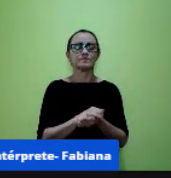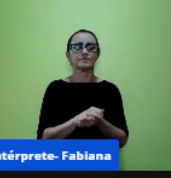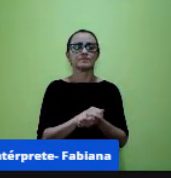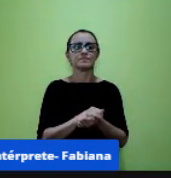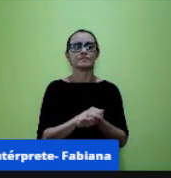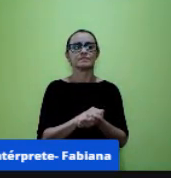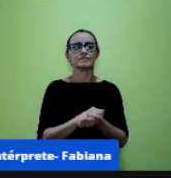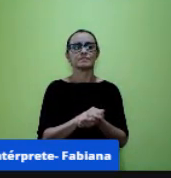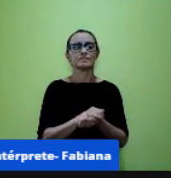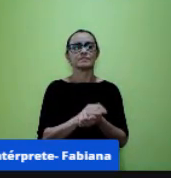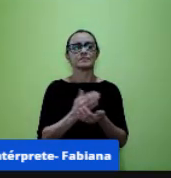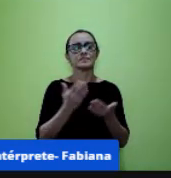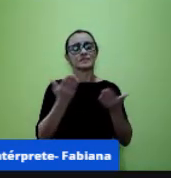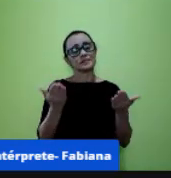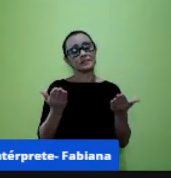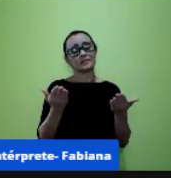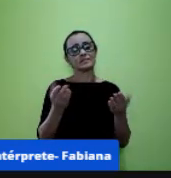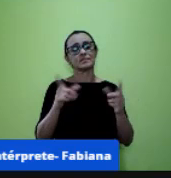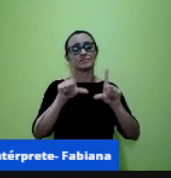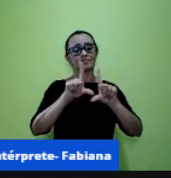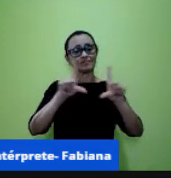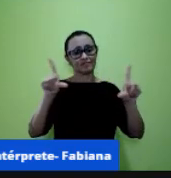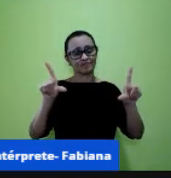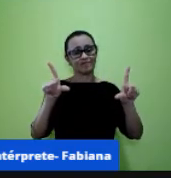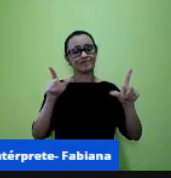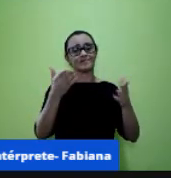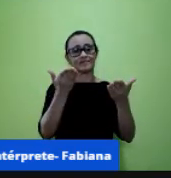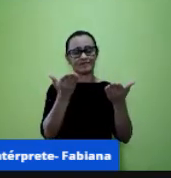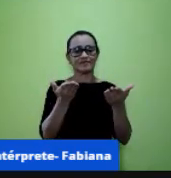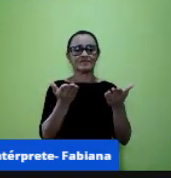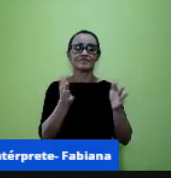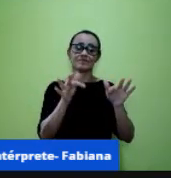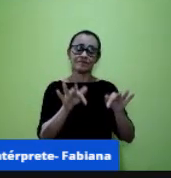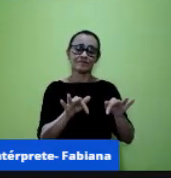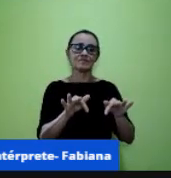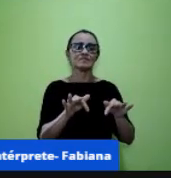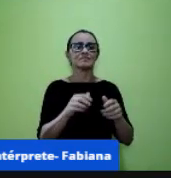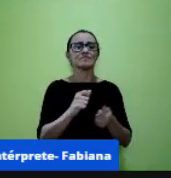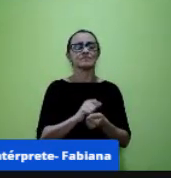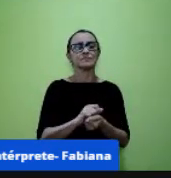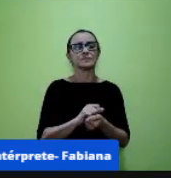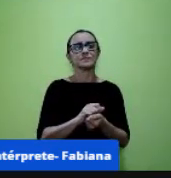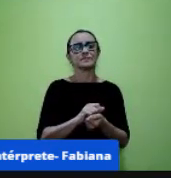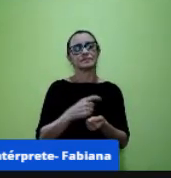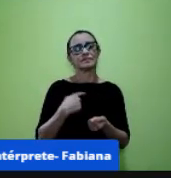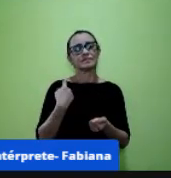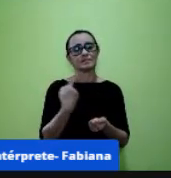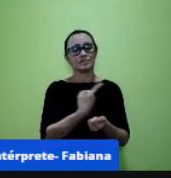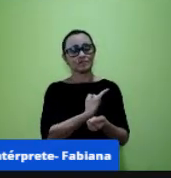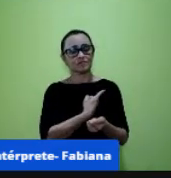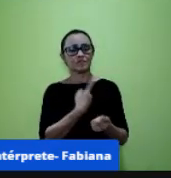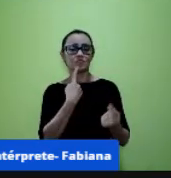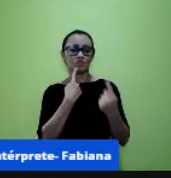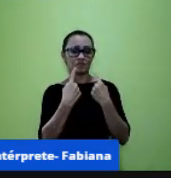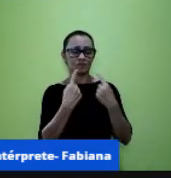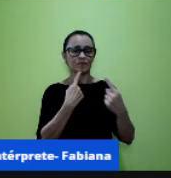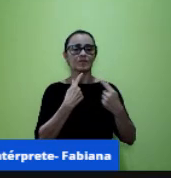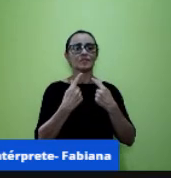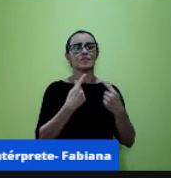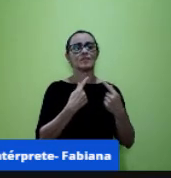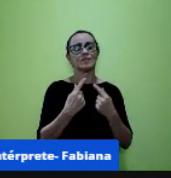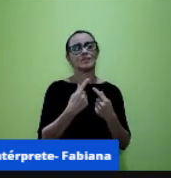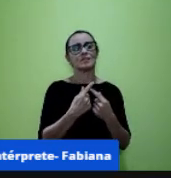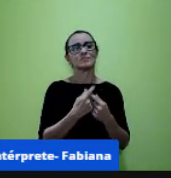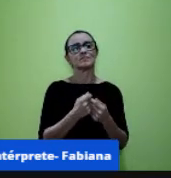esse que é o nosso último slide né o nosso último slide desse nosso diálogo profícuo né entre